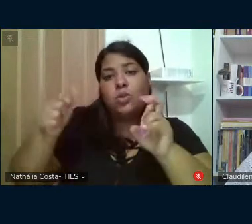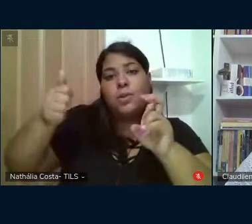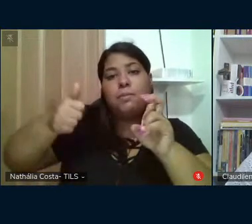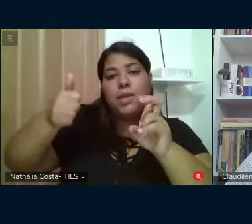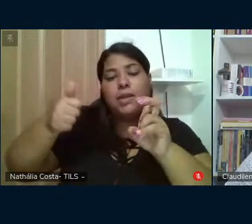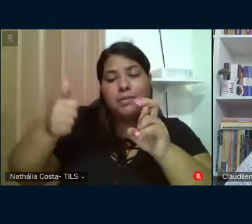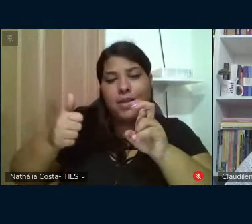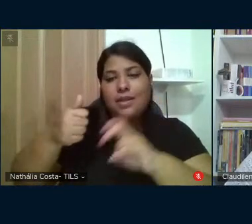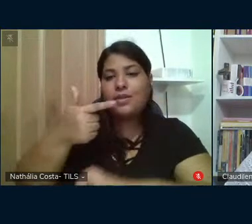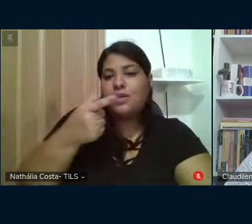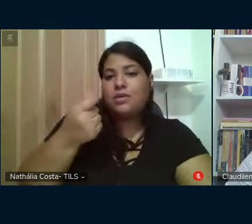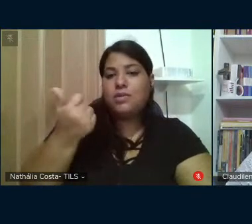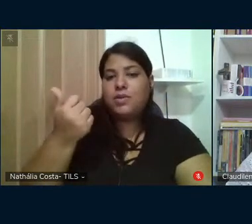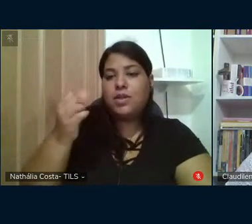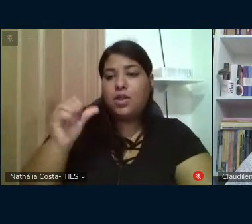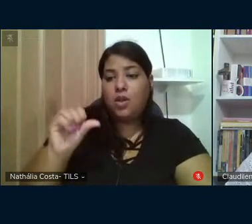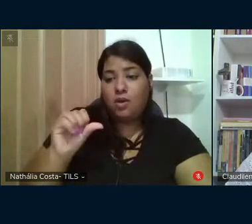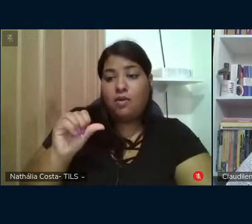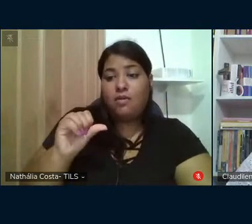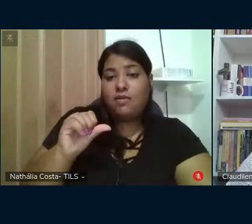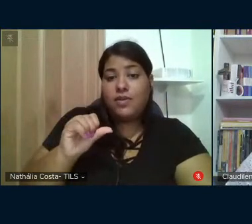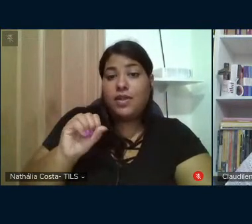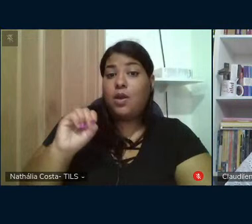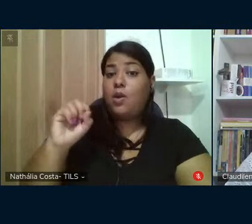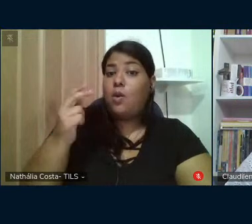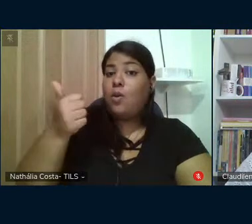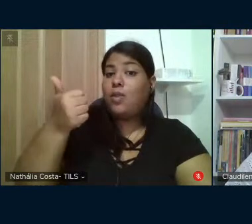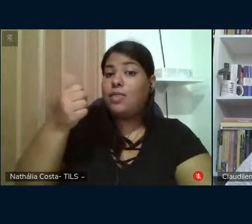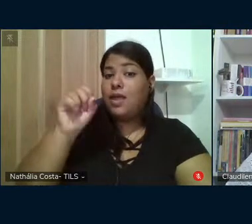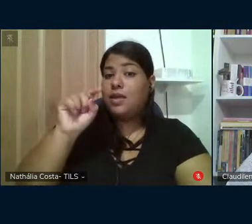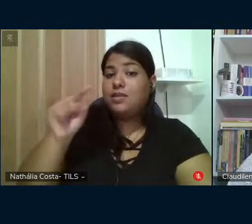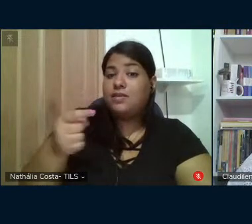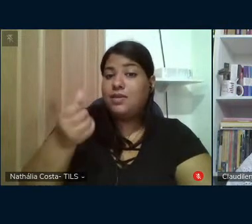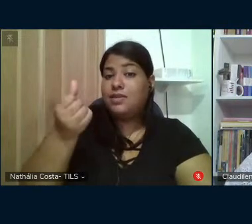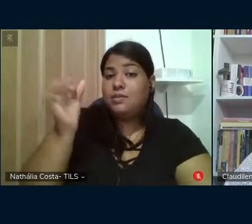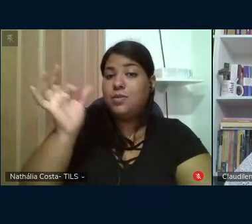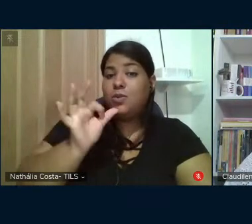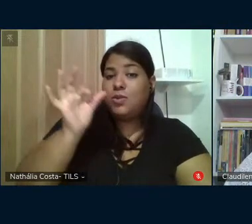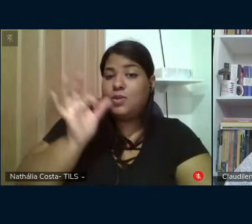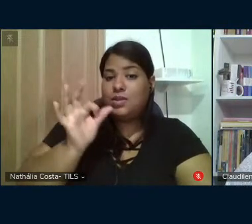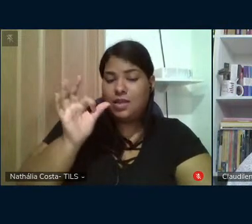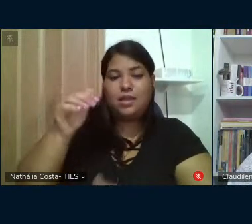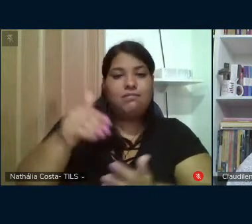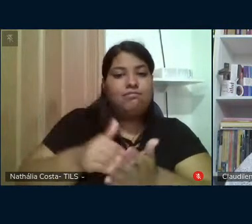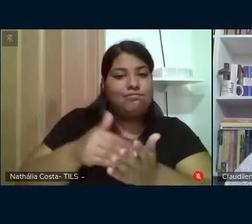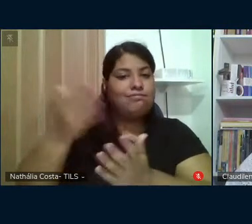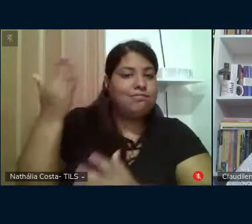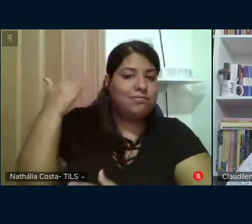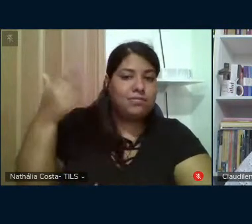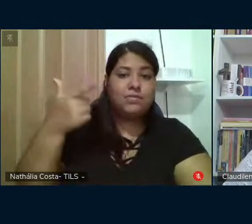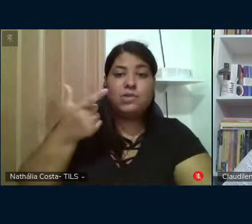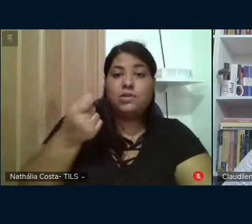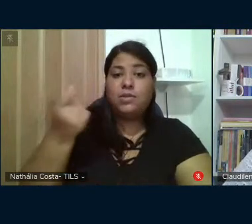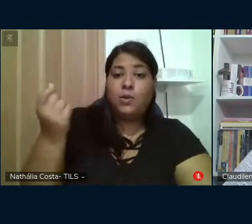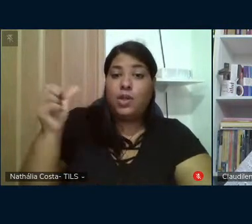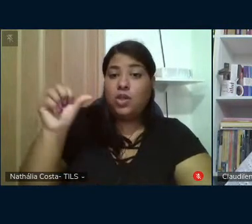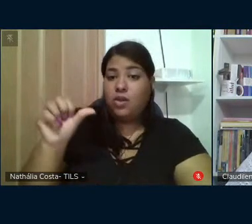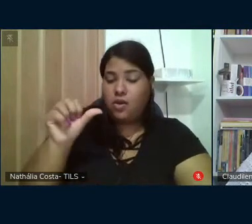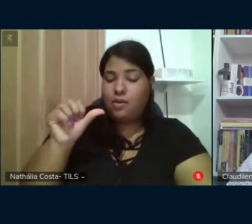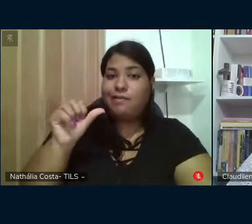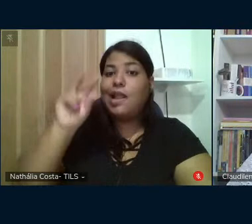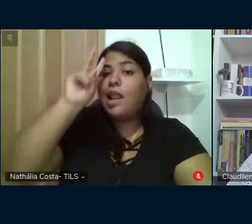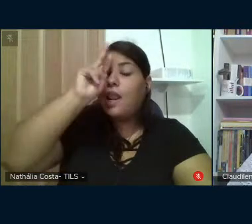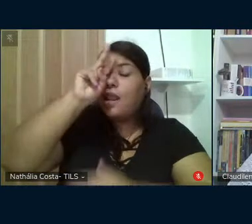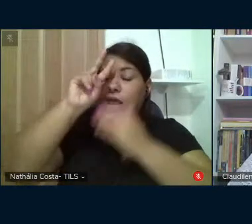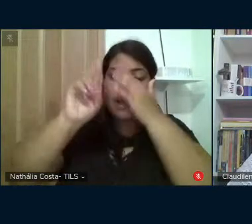trimestre de 2009, ou 10,6% em relação ao último trimestre de 2009. ressalto-se que